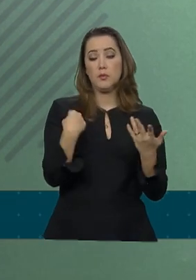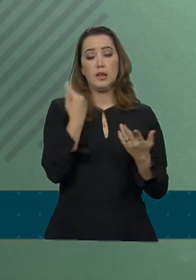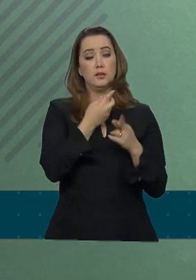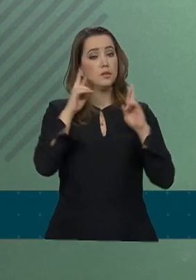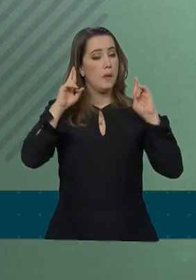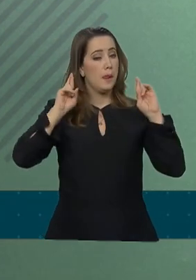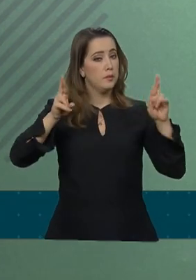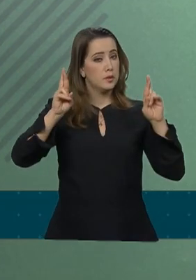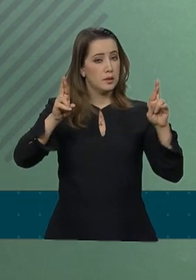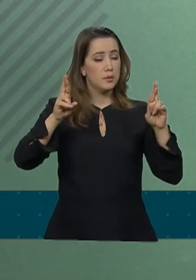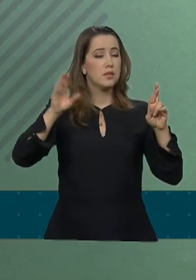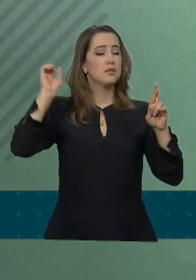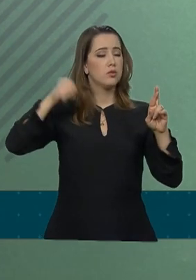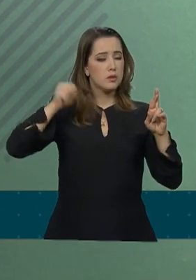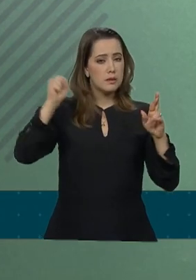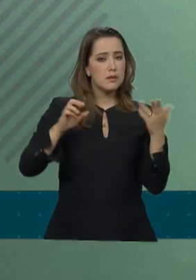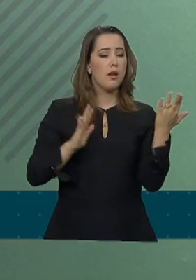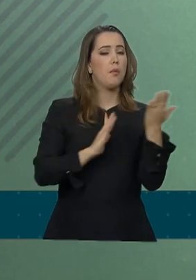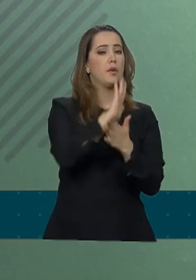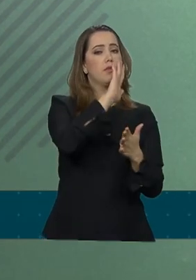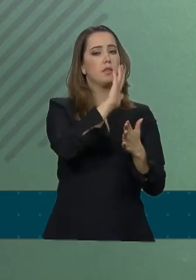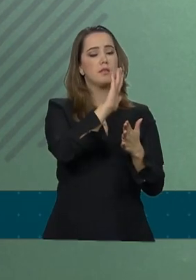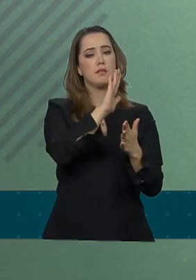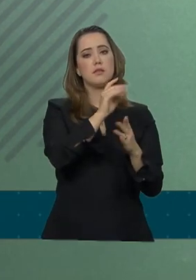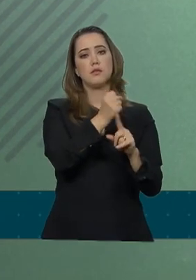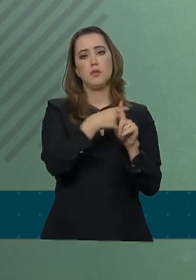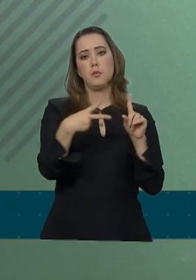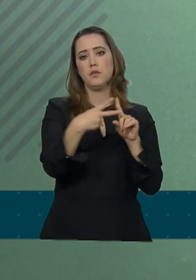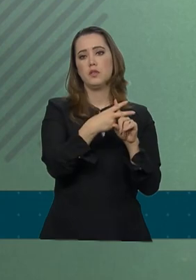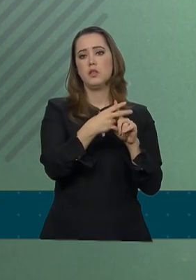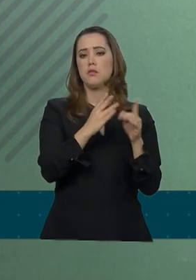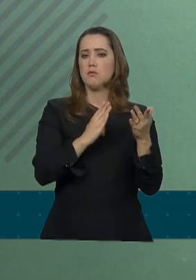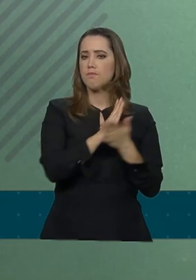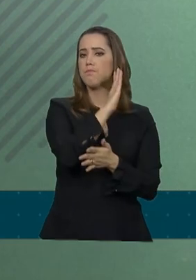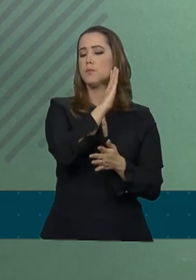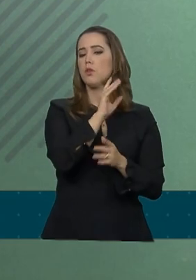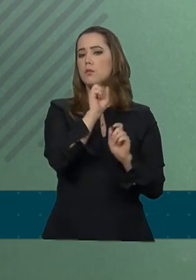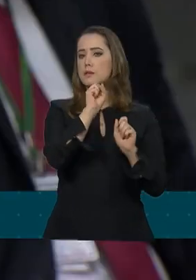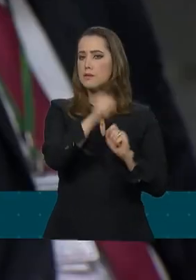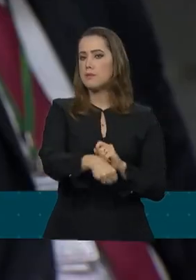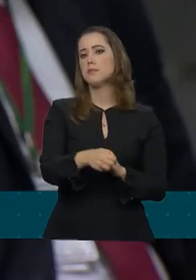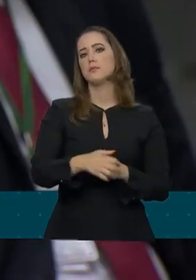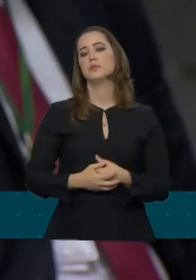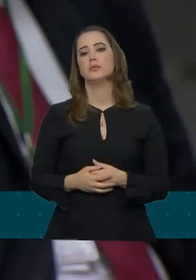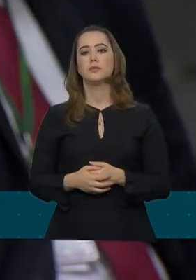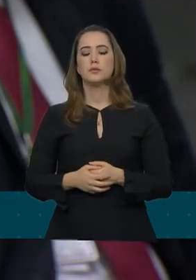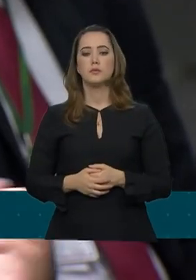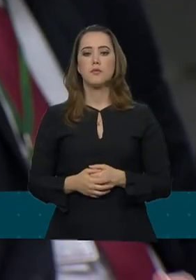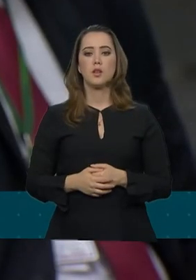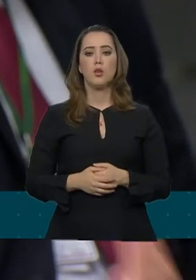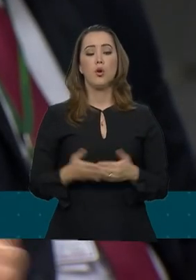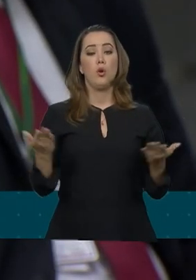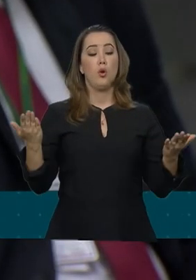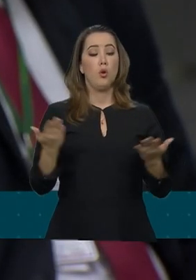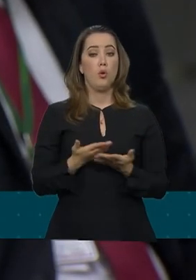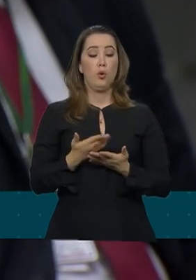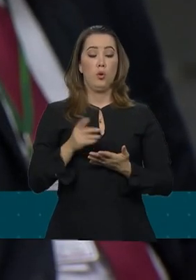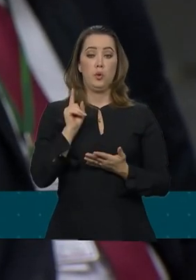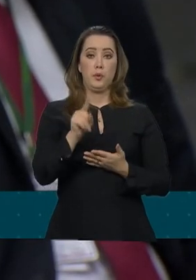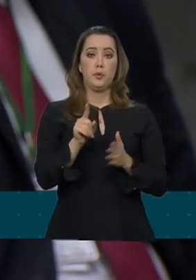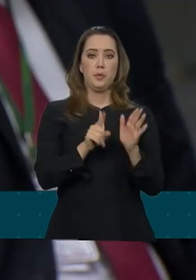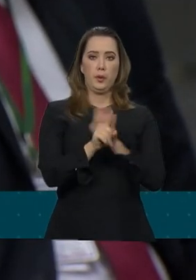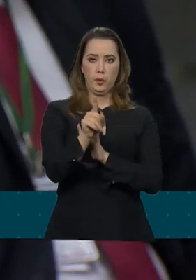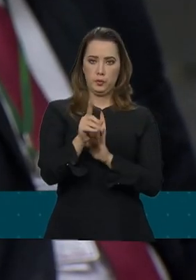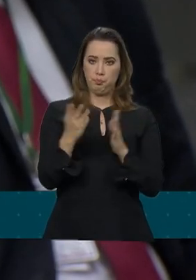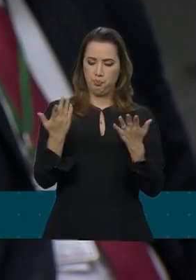placar bastante favorável à aprovação da nova Previdência. Uma última pergunta, agora fora do dia. Ontem foi enviado para a